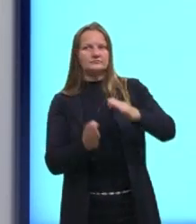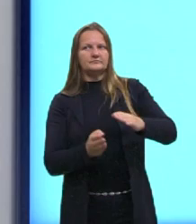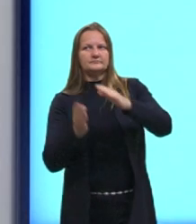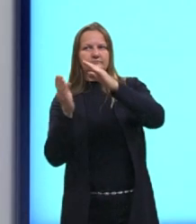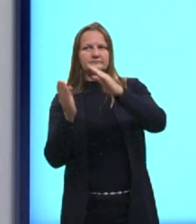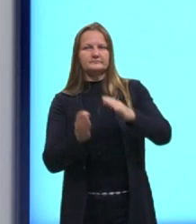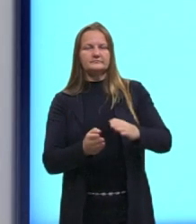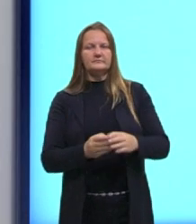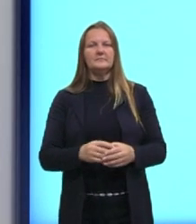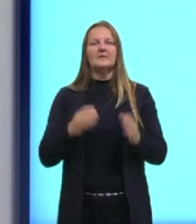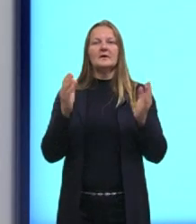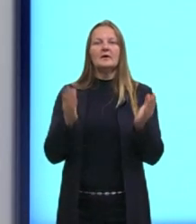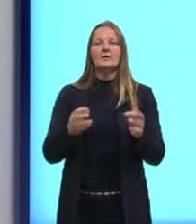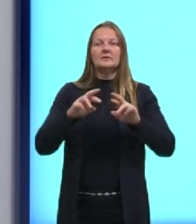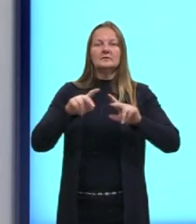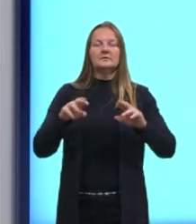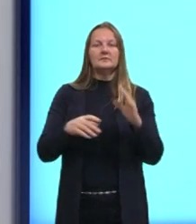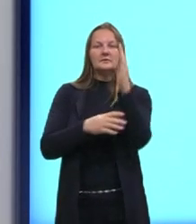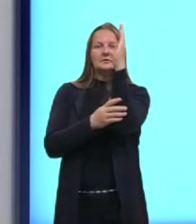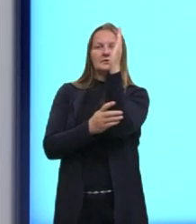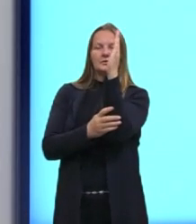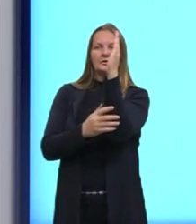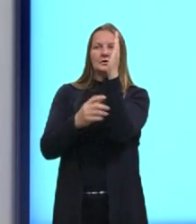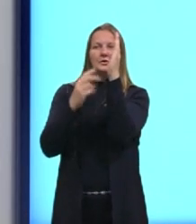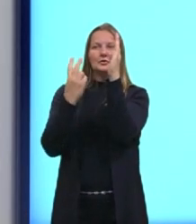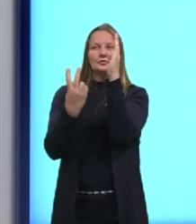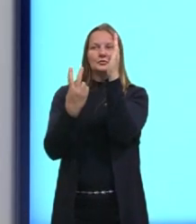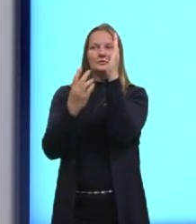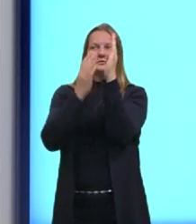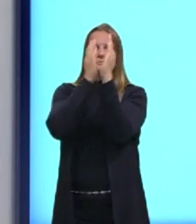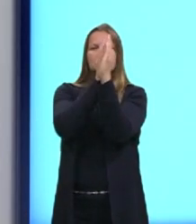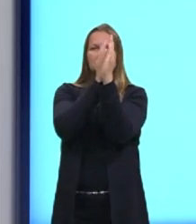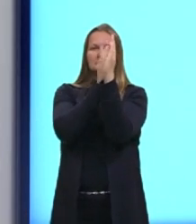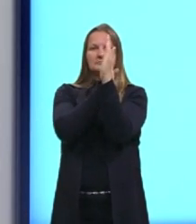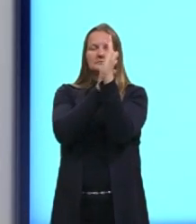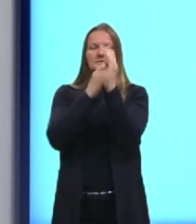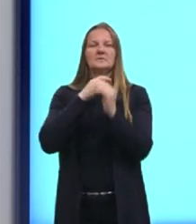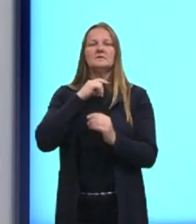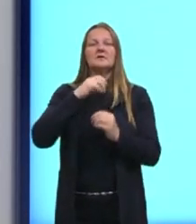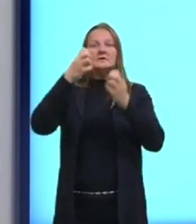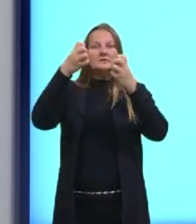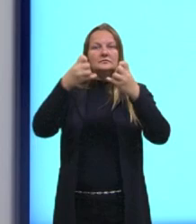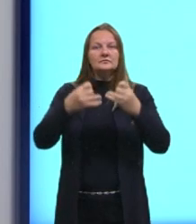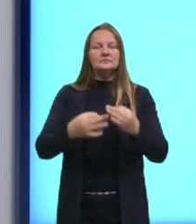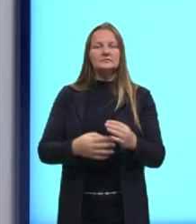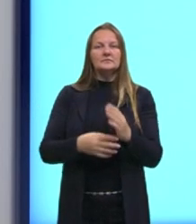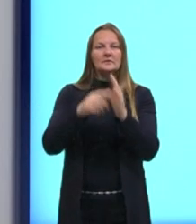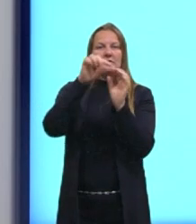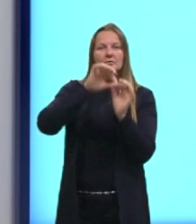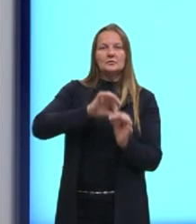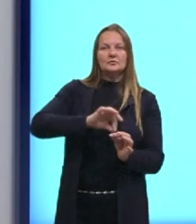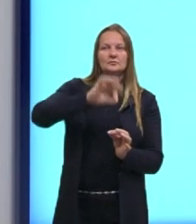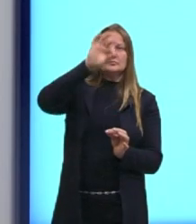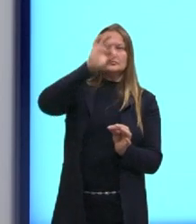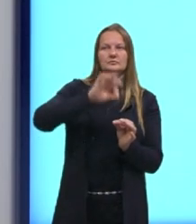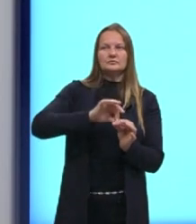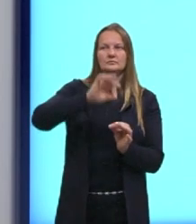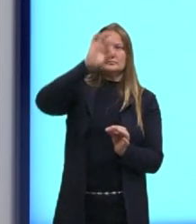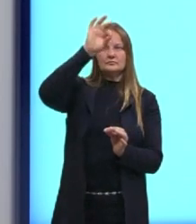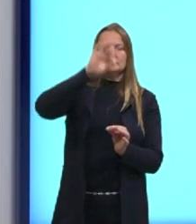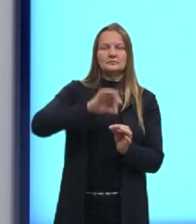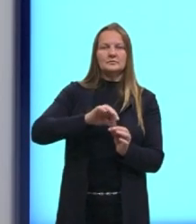Nesse caso de duas retas perpendiculares, nós vamos afirmar que elas são retas perpendiculares,